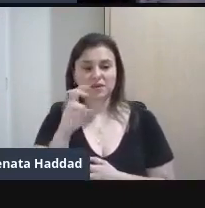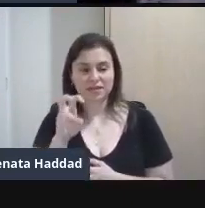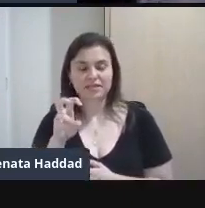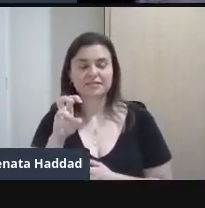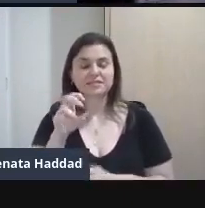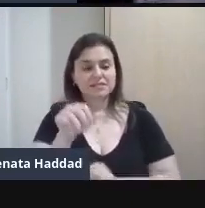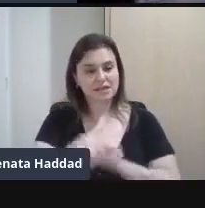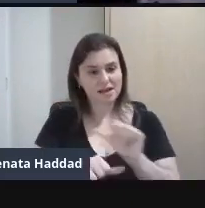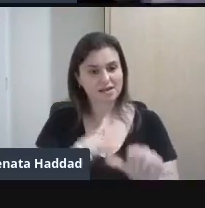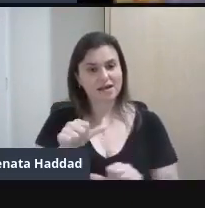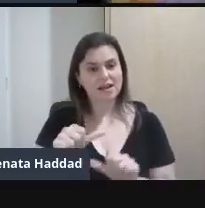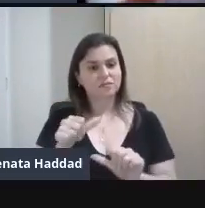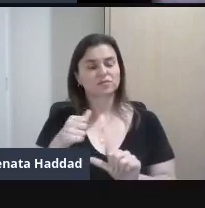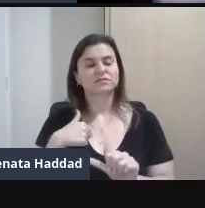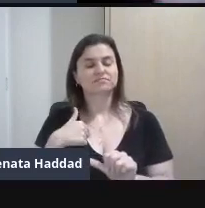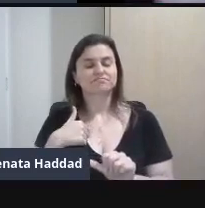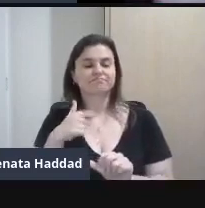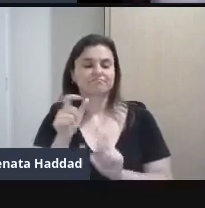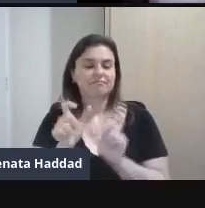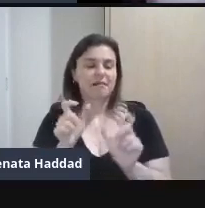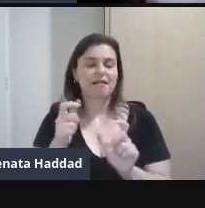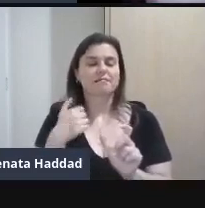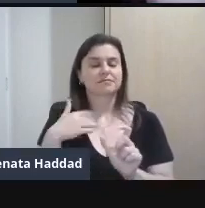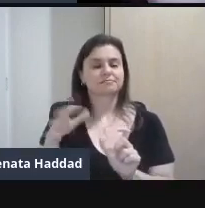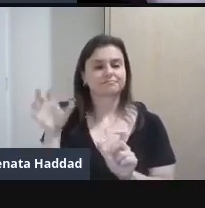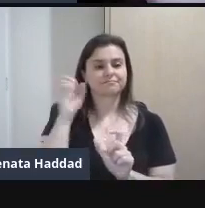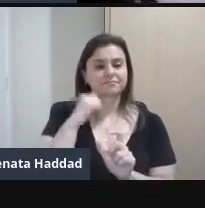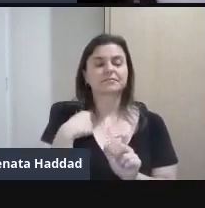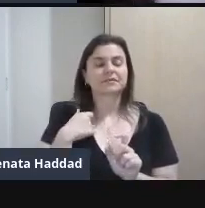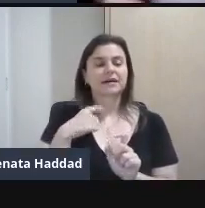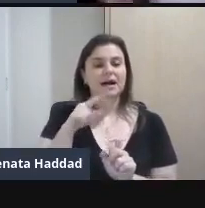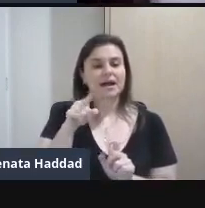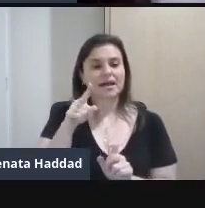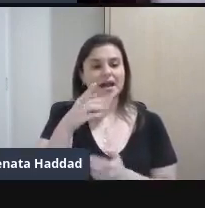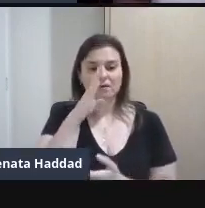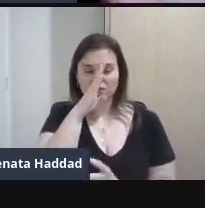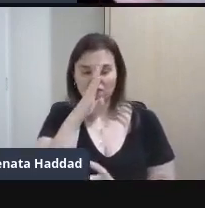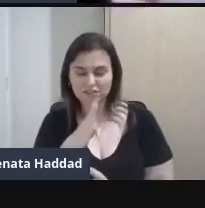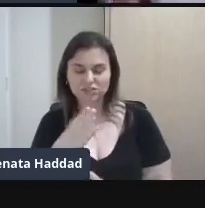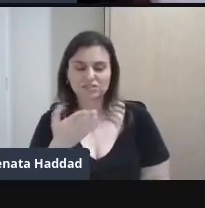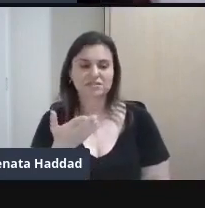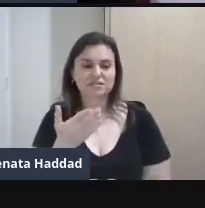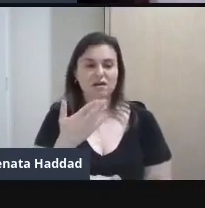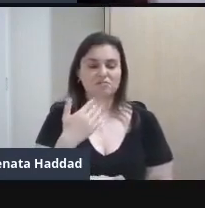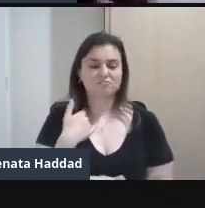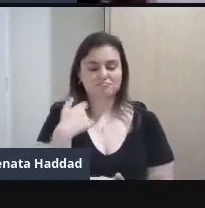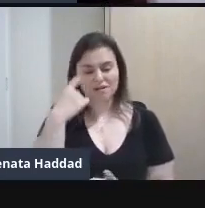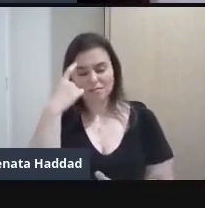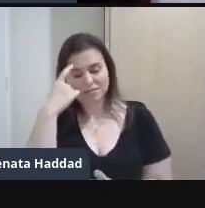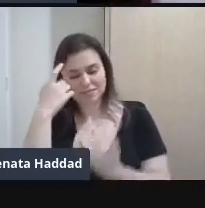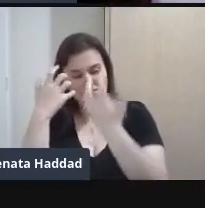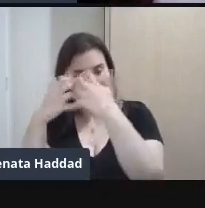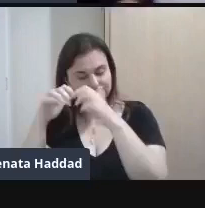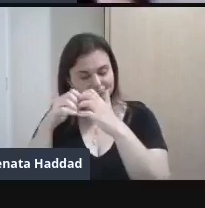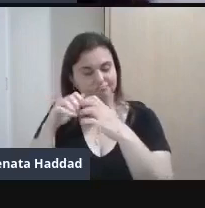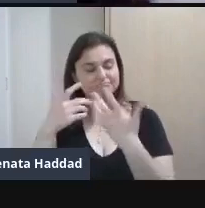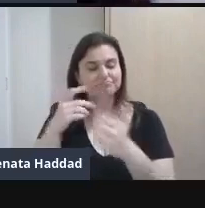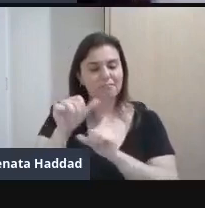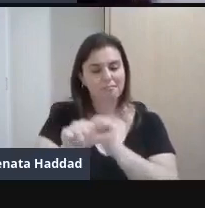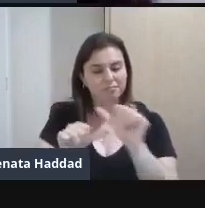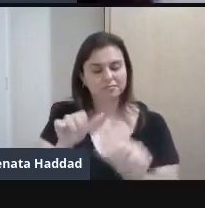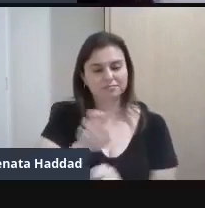Que é desses livros Que vão Na direção Mesmo pra gente Pra gente pensar Ressignificar A narração De história